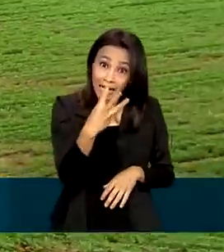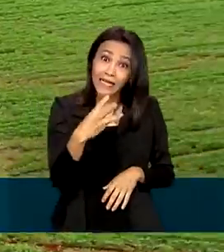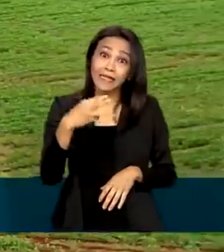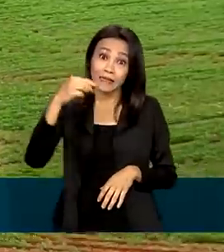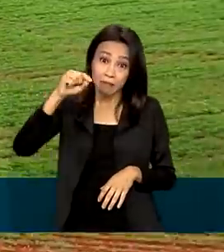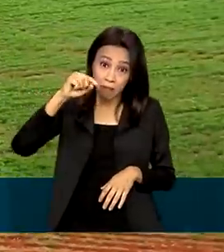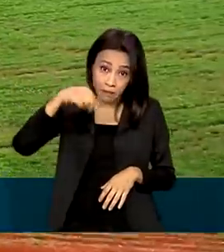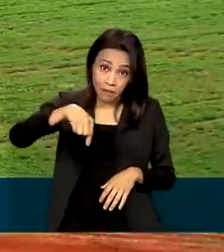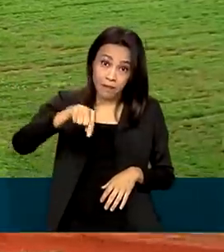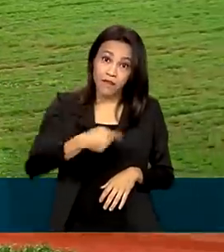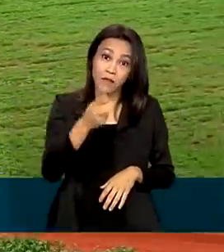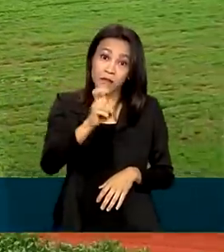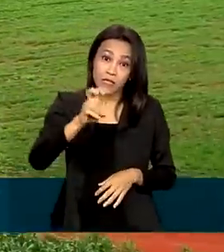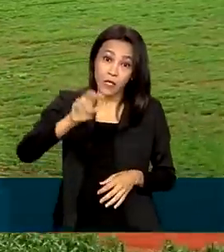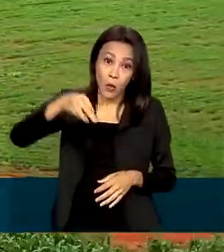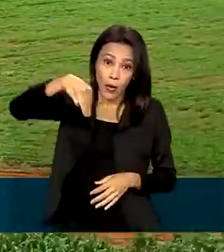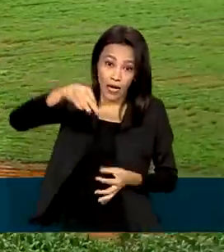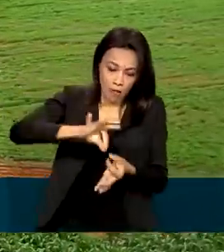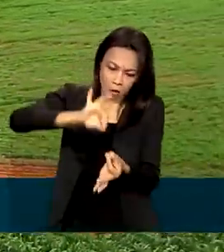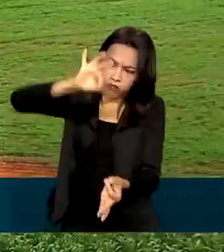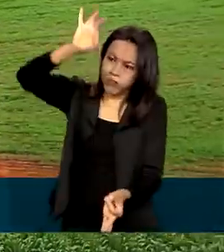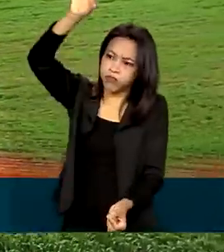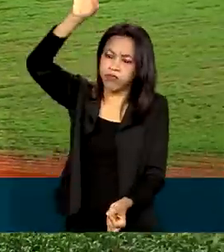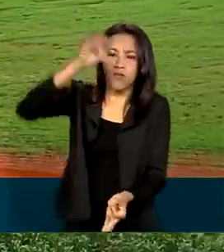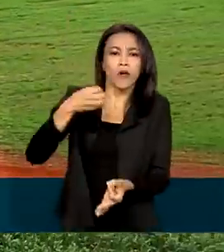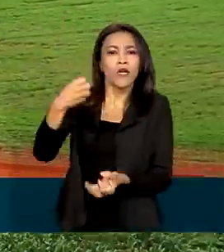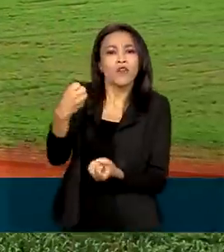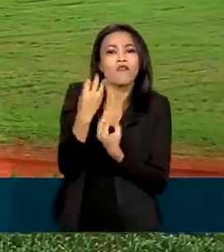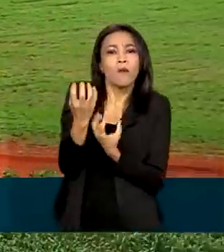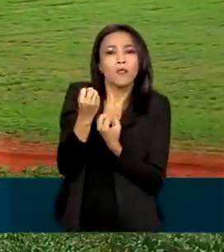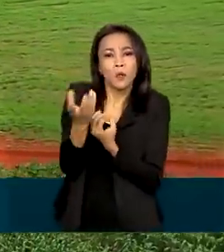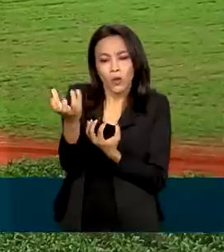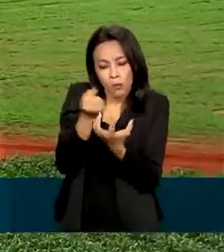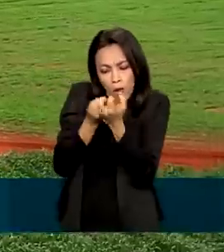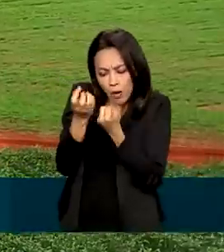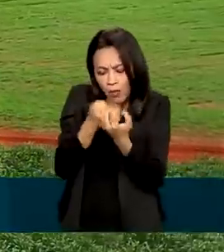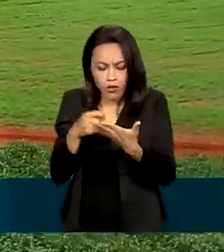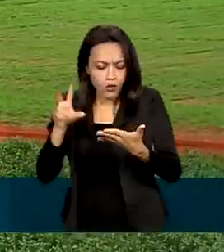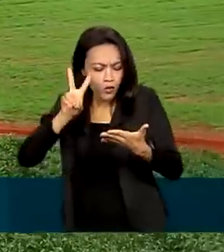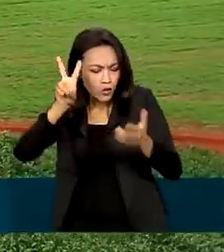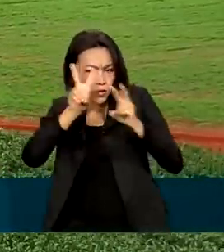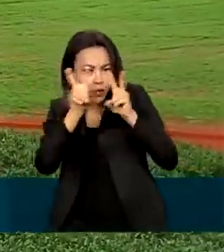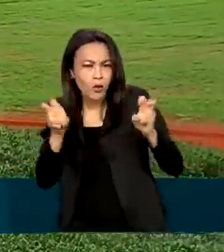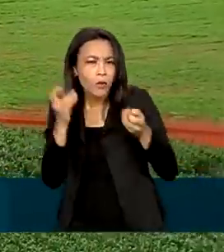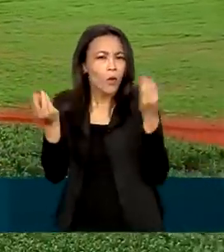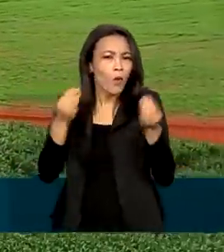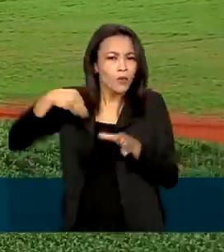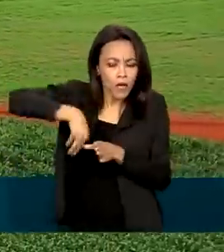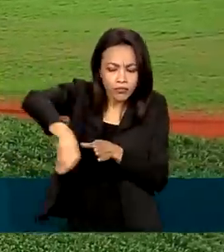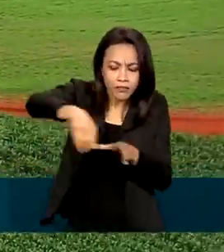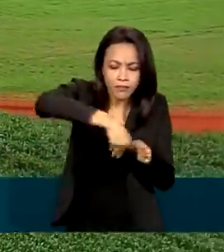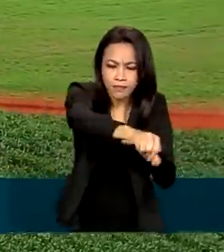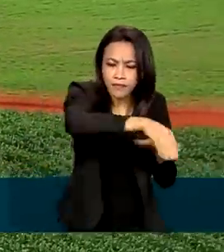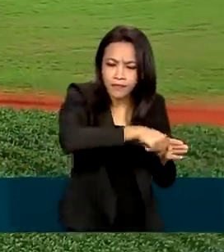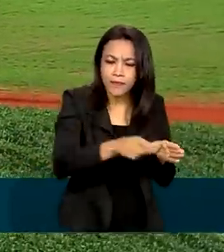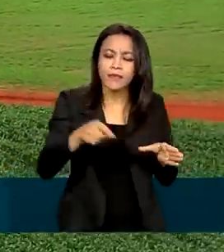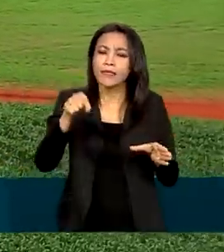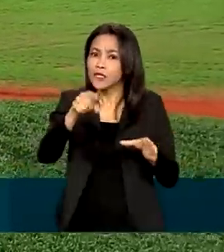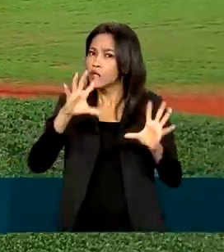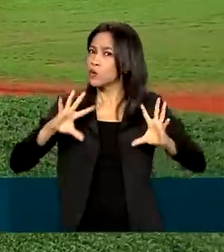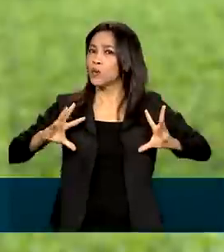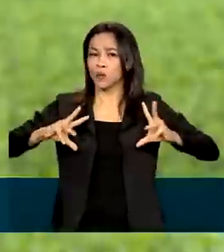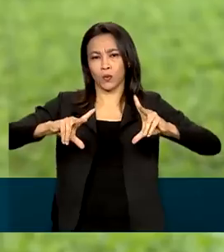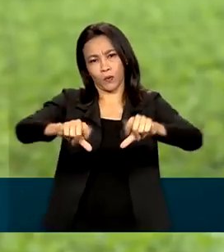dando ao produtor todas as informações sobre as culturas, inclusive uma estimativa bem exata de